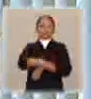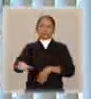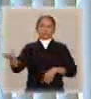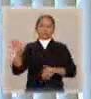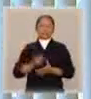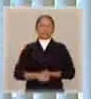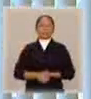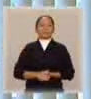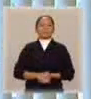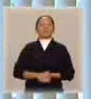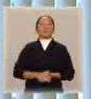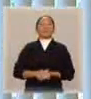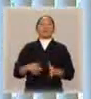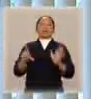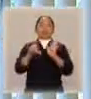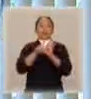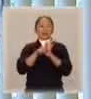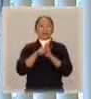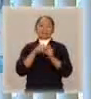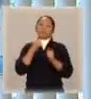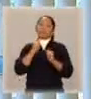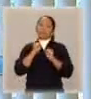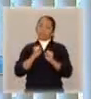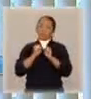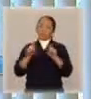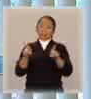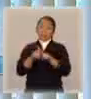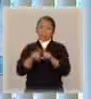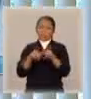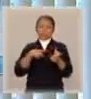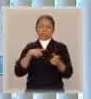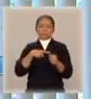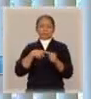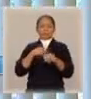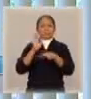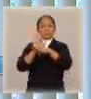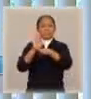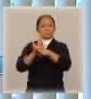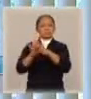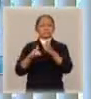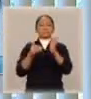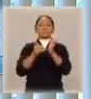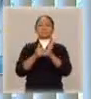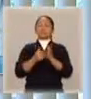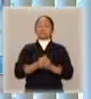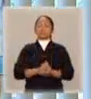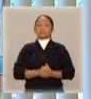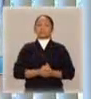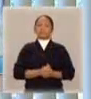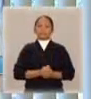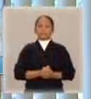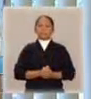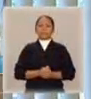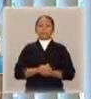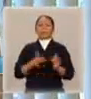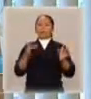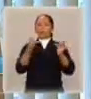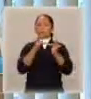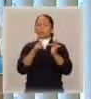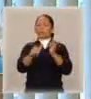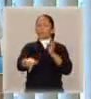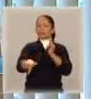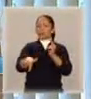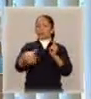lei pode ser preventivo, de alertar um genitor de que o contato da